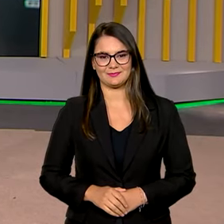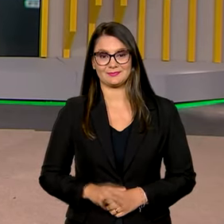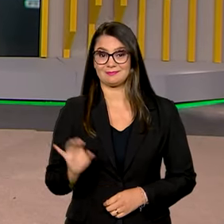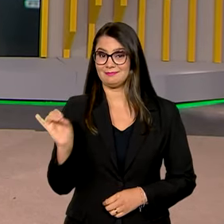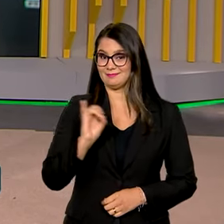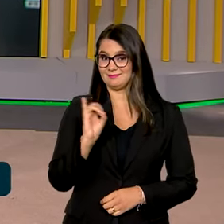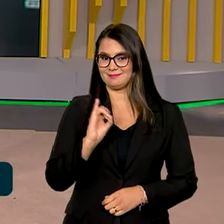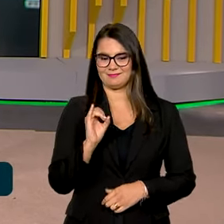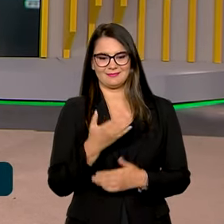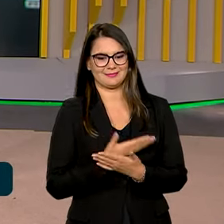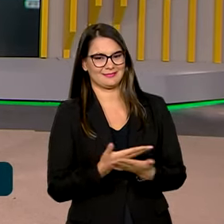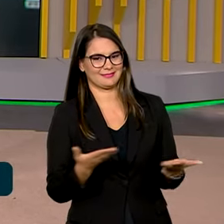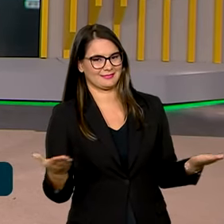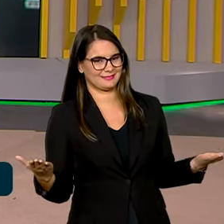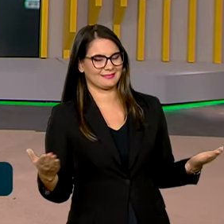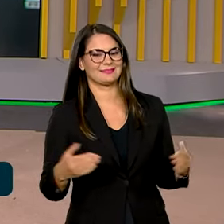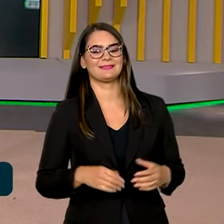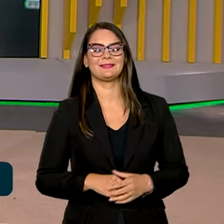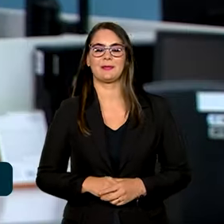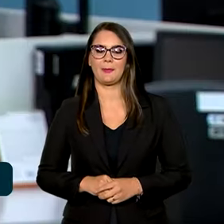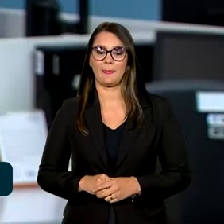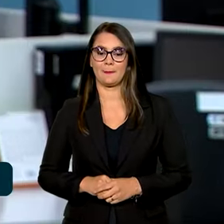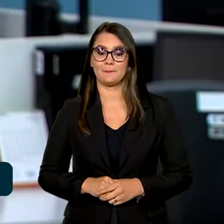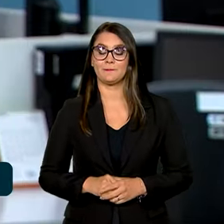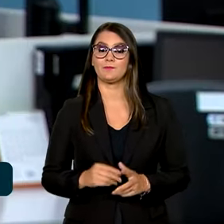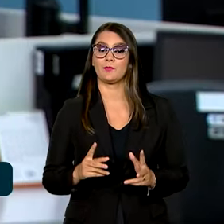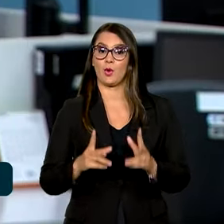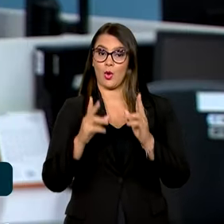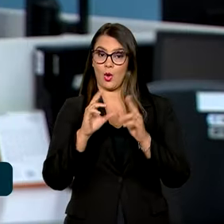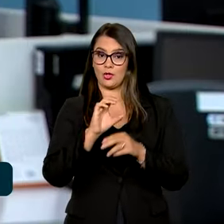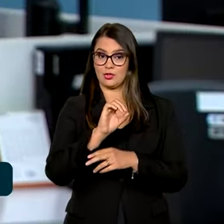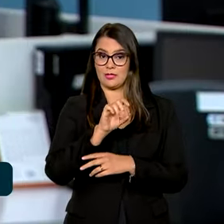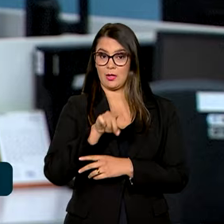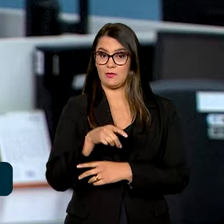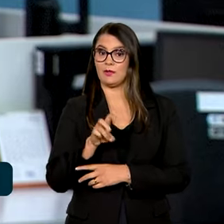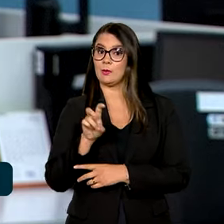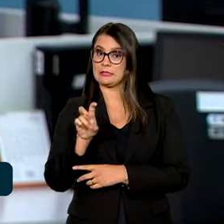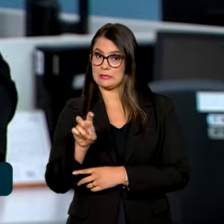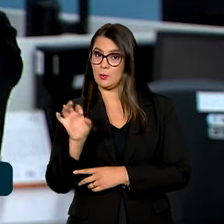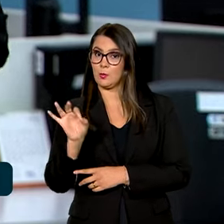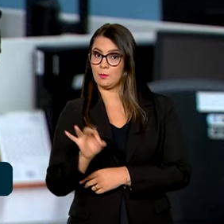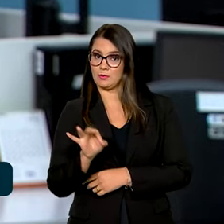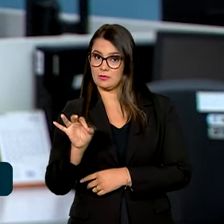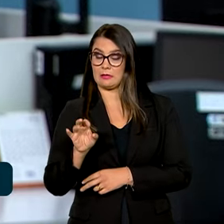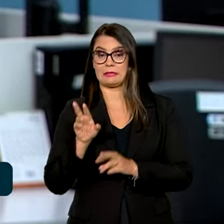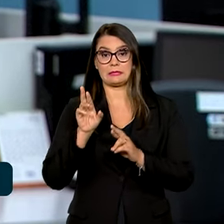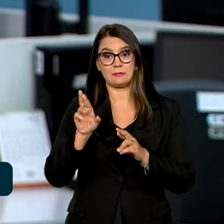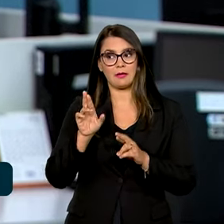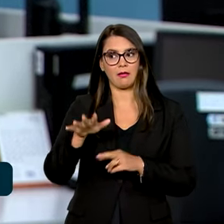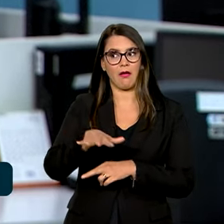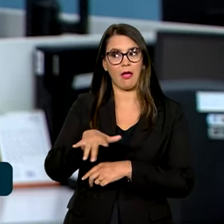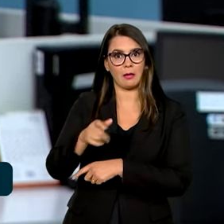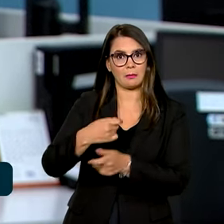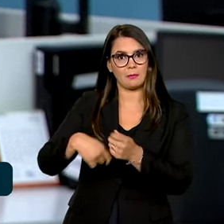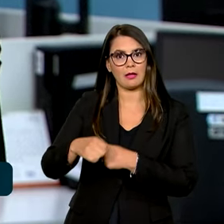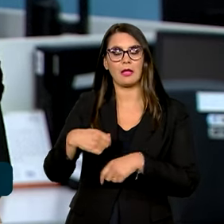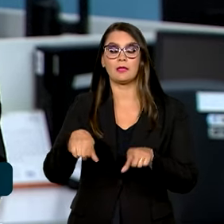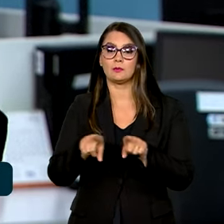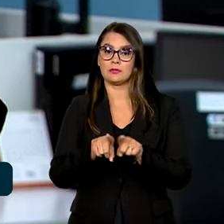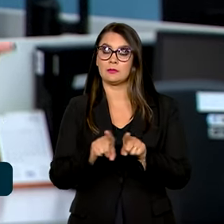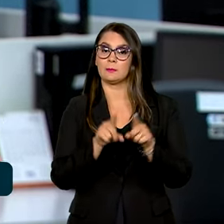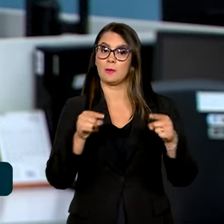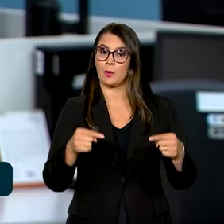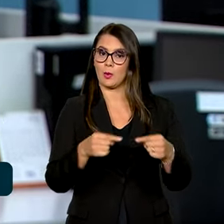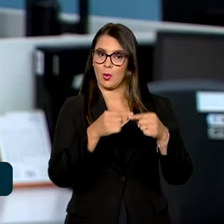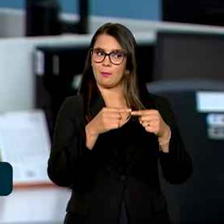Oi, Ana Roberto. Boa noite a vocês e a todo mundo que está com a gente. Foi um corte de meio ponto percentual, de acordo com as expectativas do mercado e também de acordo